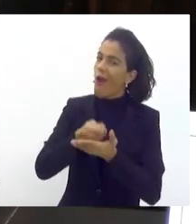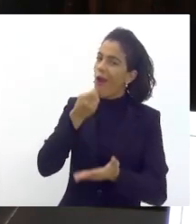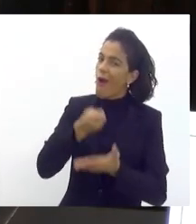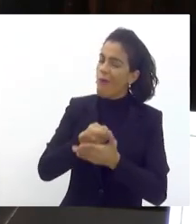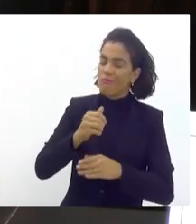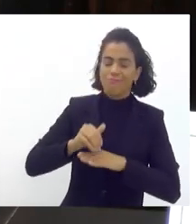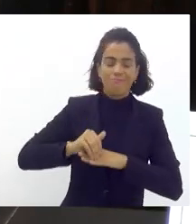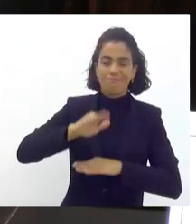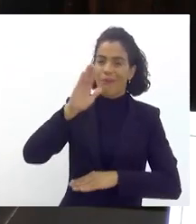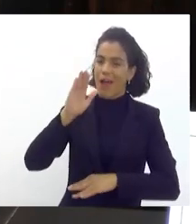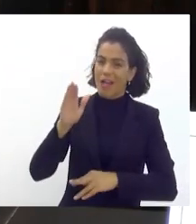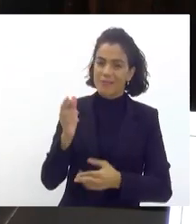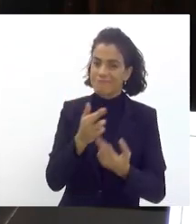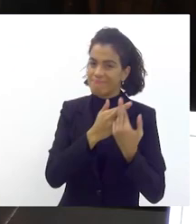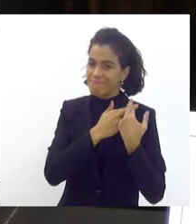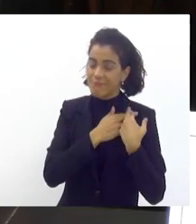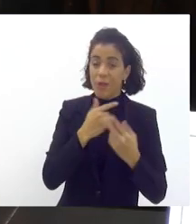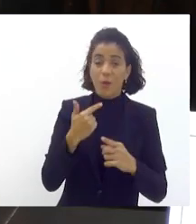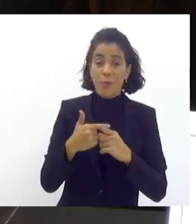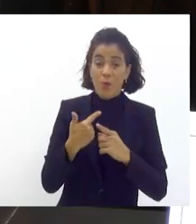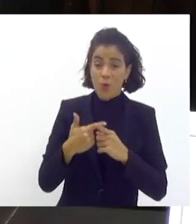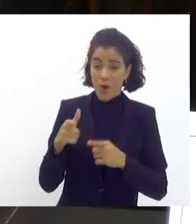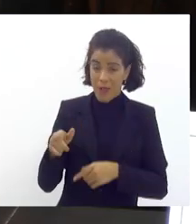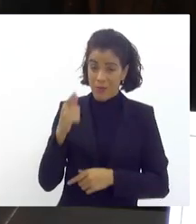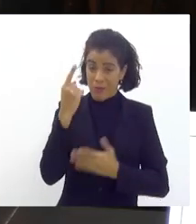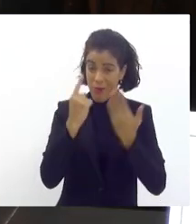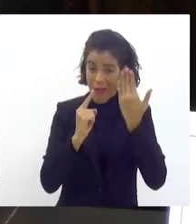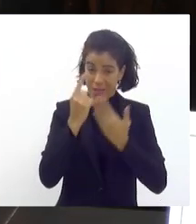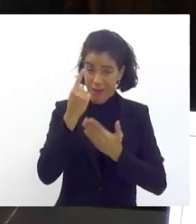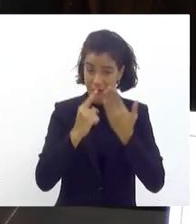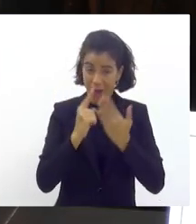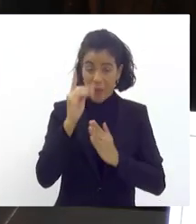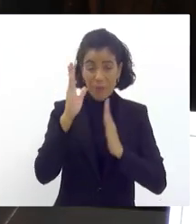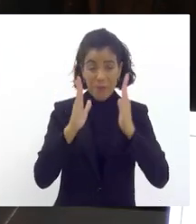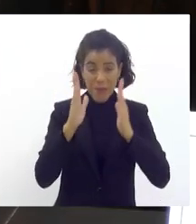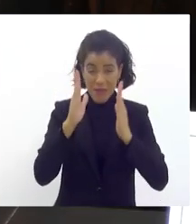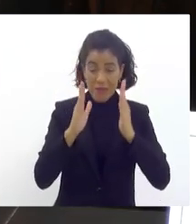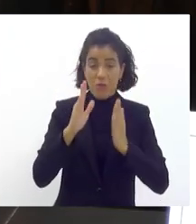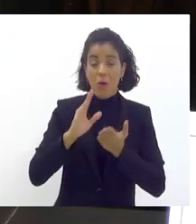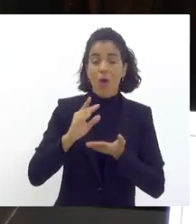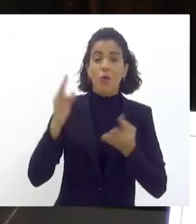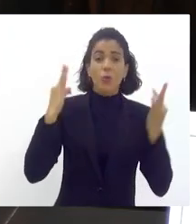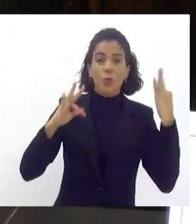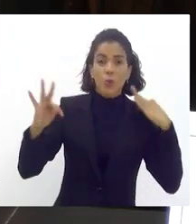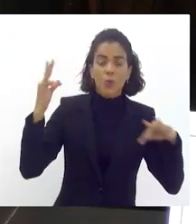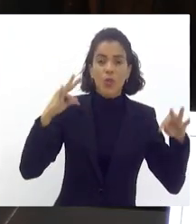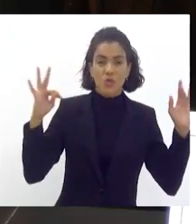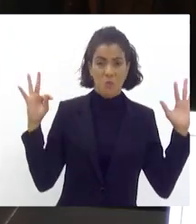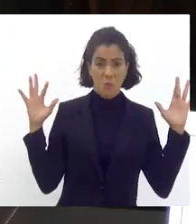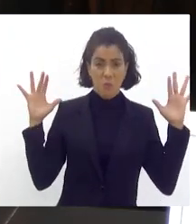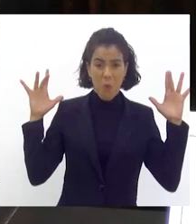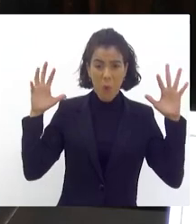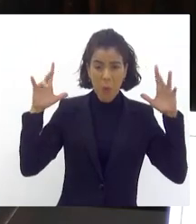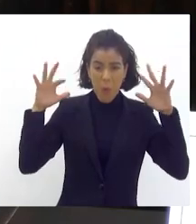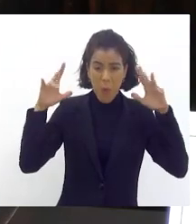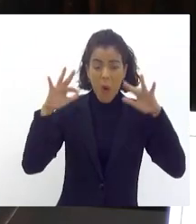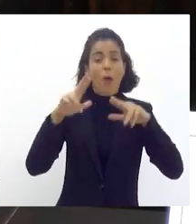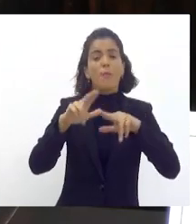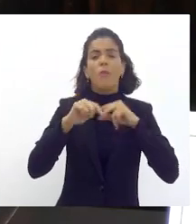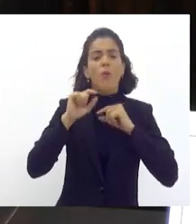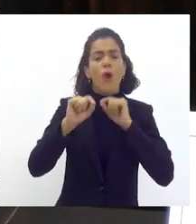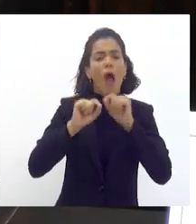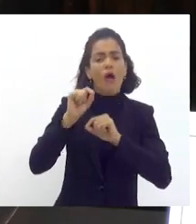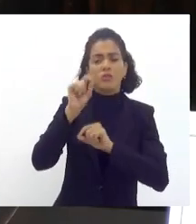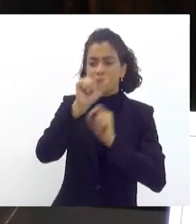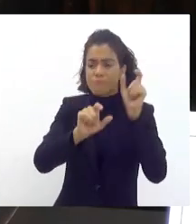deputado porque o investimento que é feito dentro da cidade do Rio de Janeiro o turismo que é atraído por conta desses